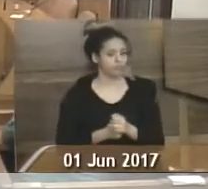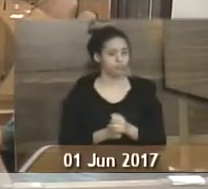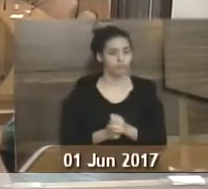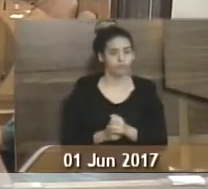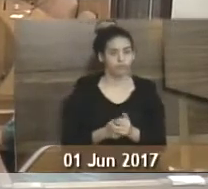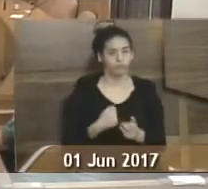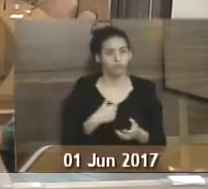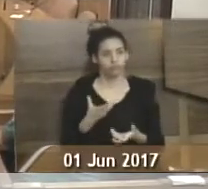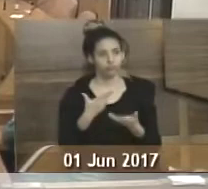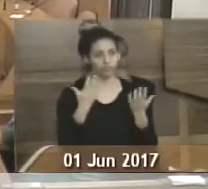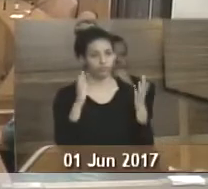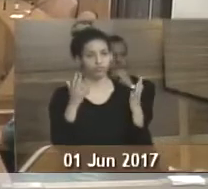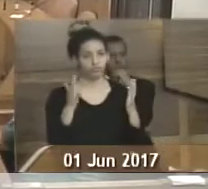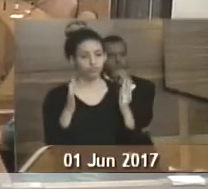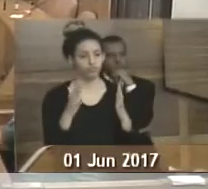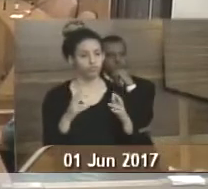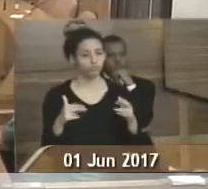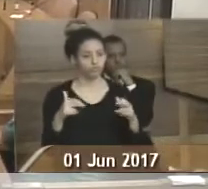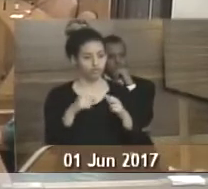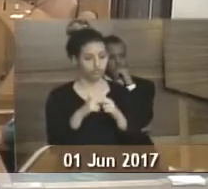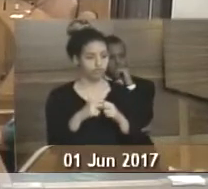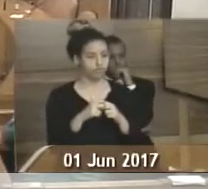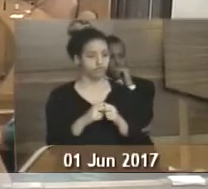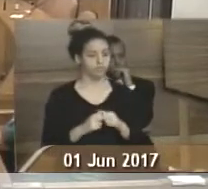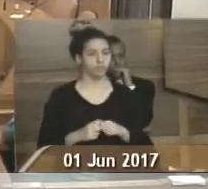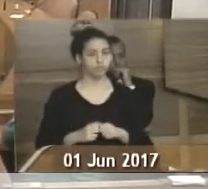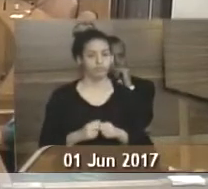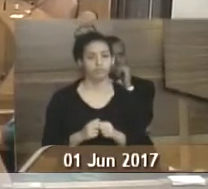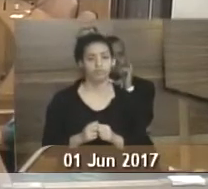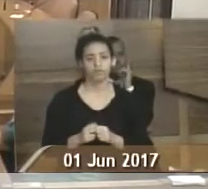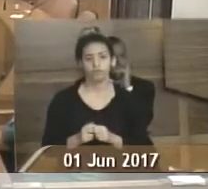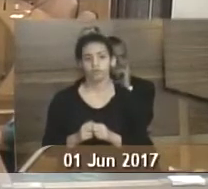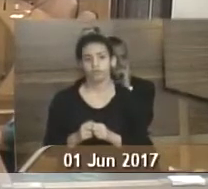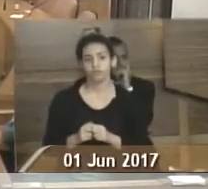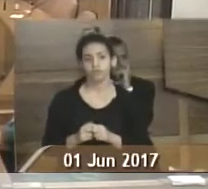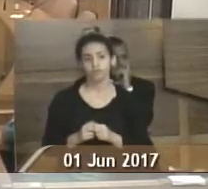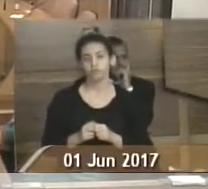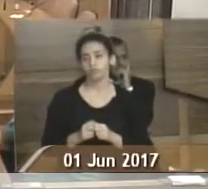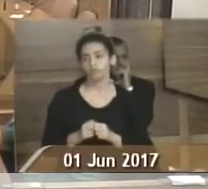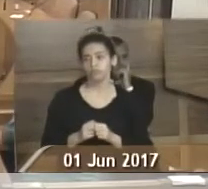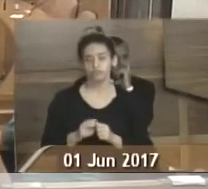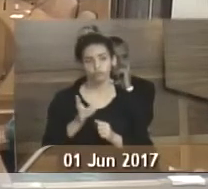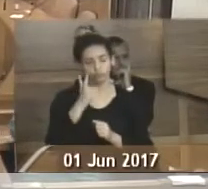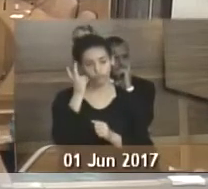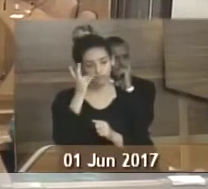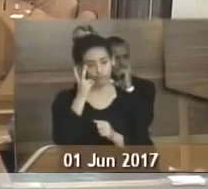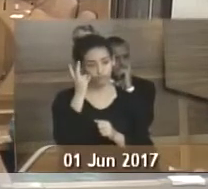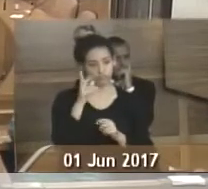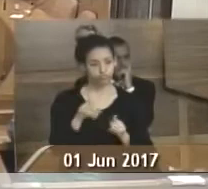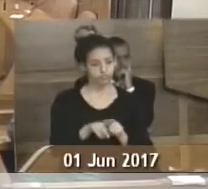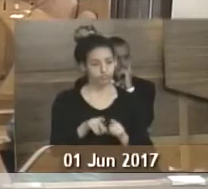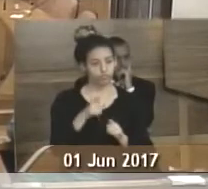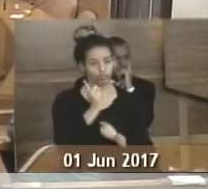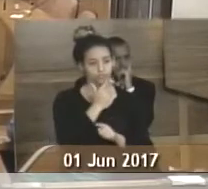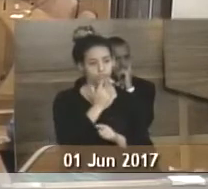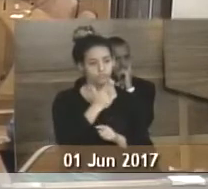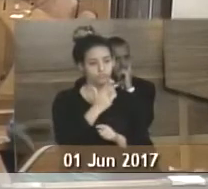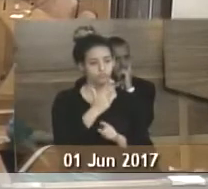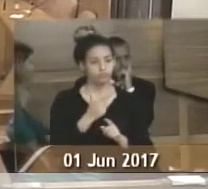Fizeram. Eu quero parabenizar a casa, a Câmara, aos vereadores também, Jedi,